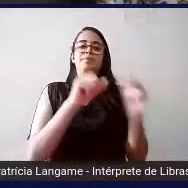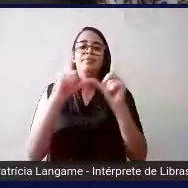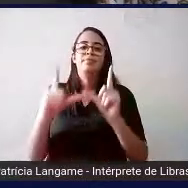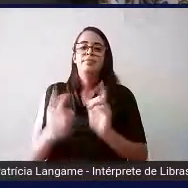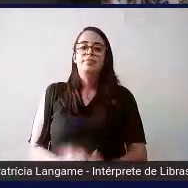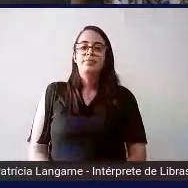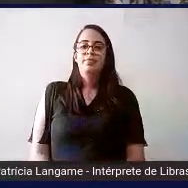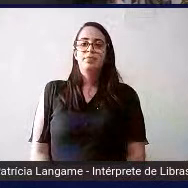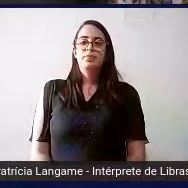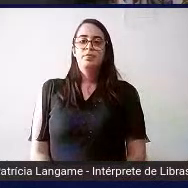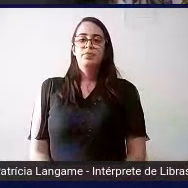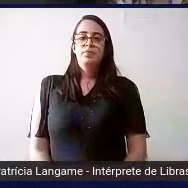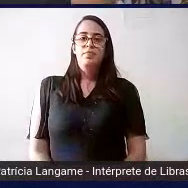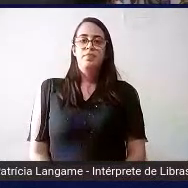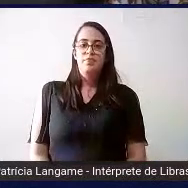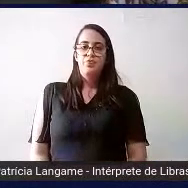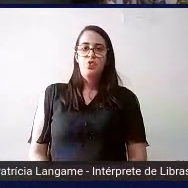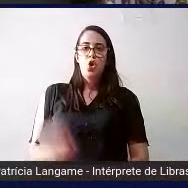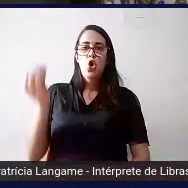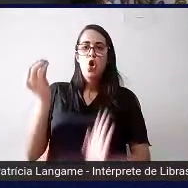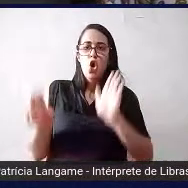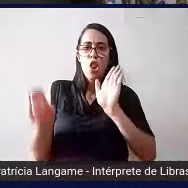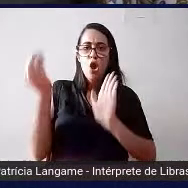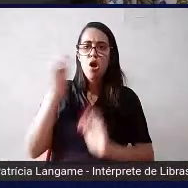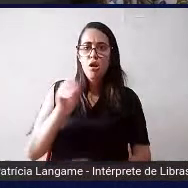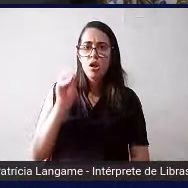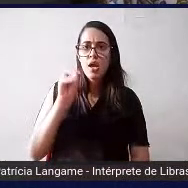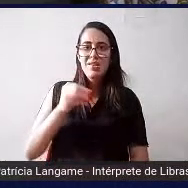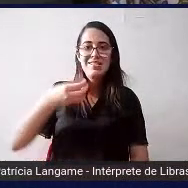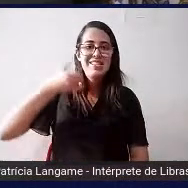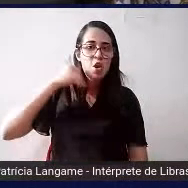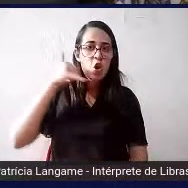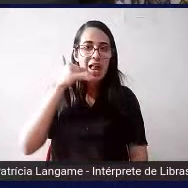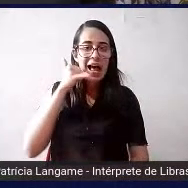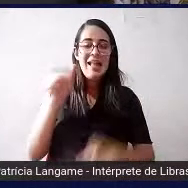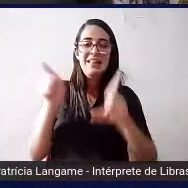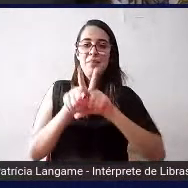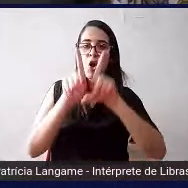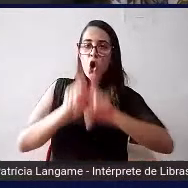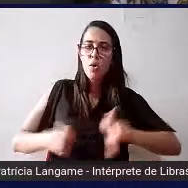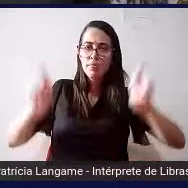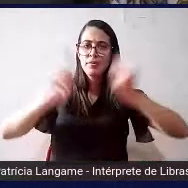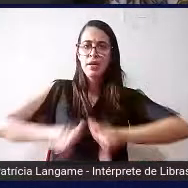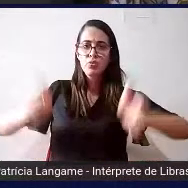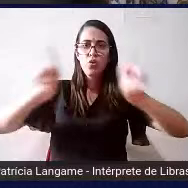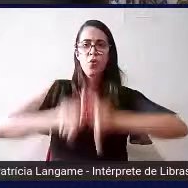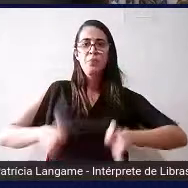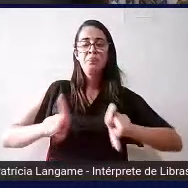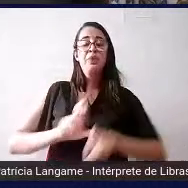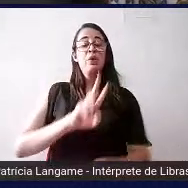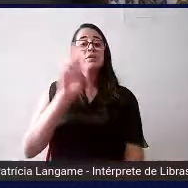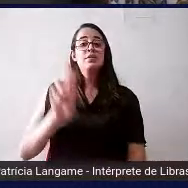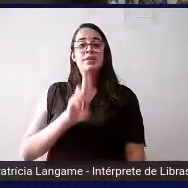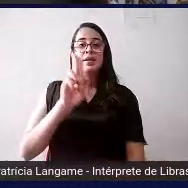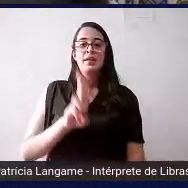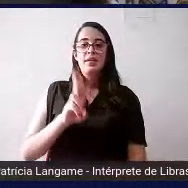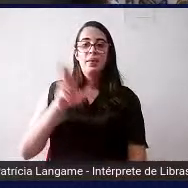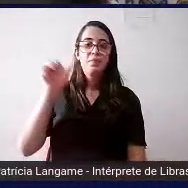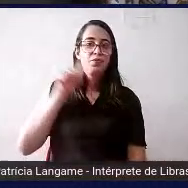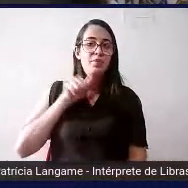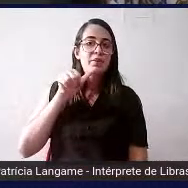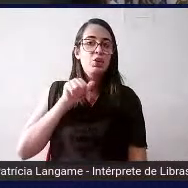então aqui eu coloquei a versão celular e a versão no computador mesmo eu utilizei o avatar feminino